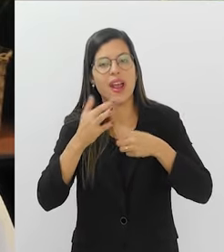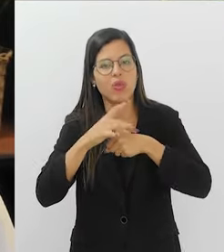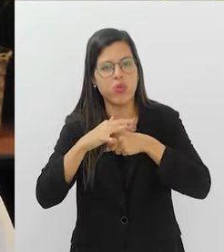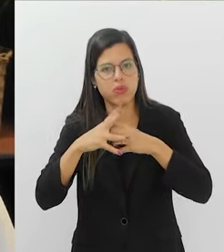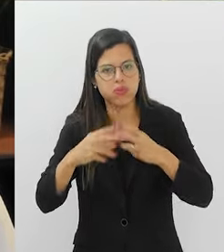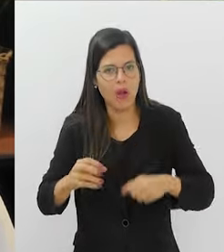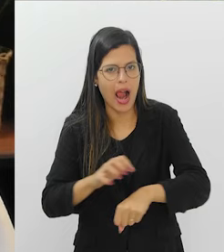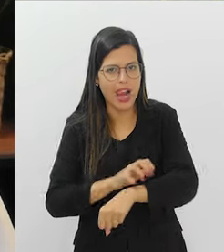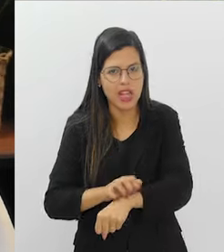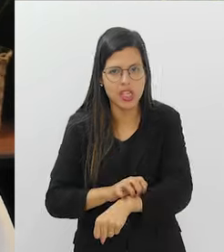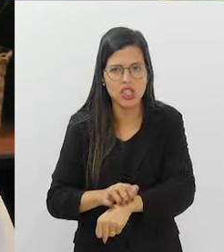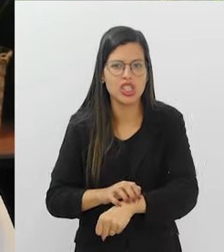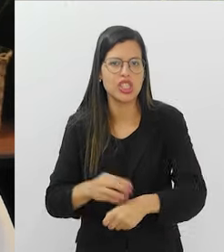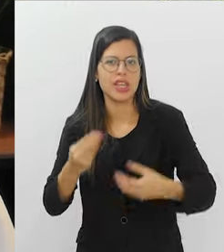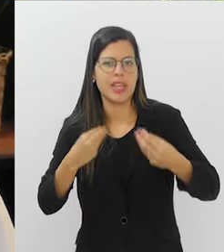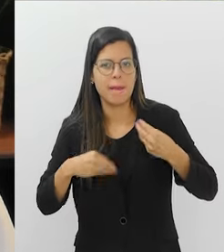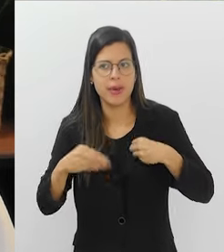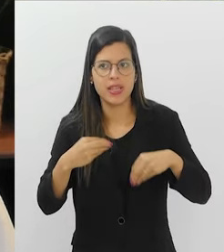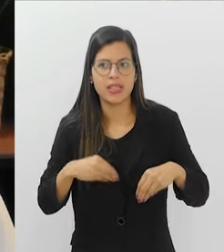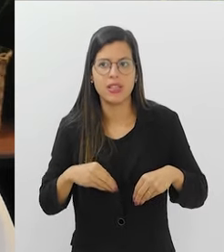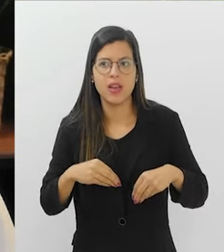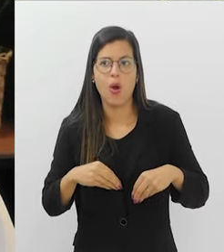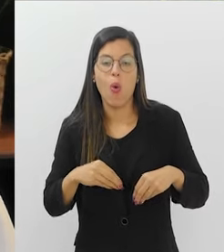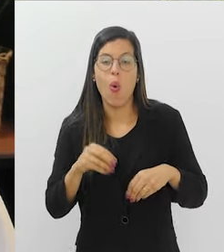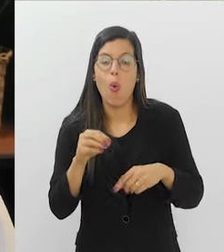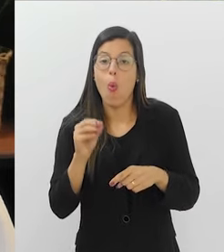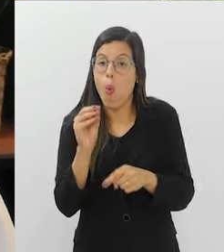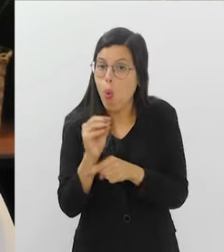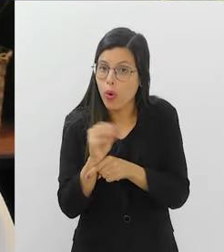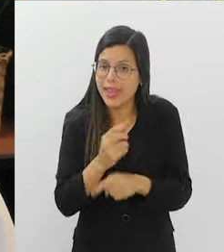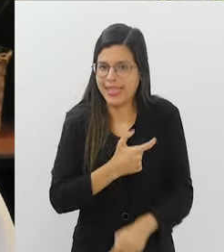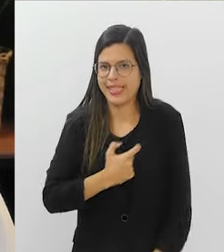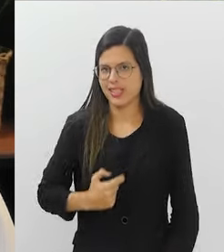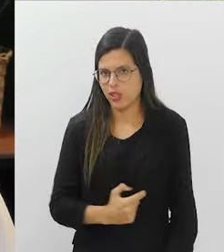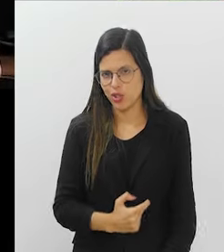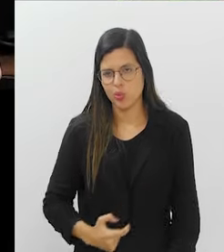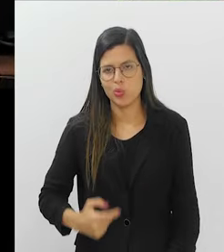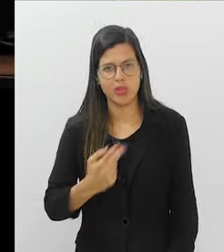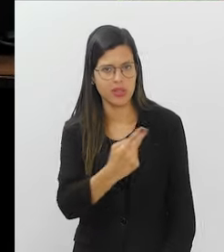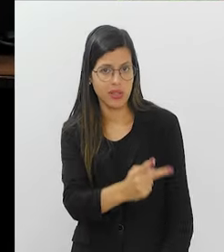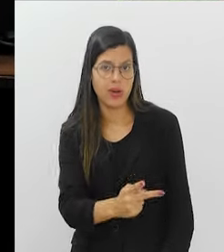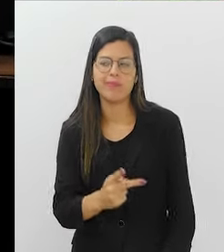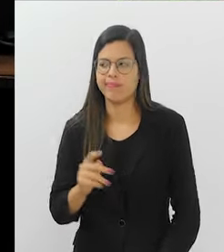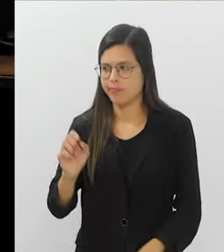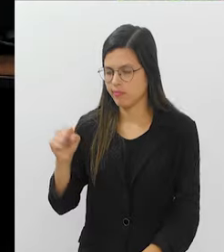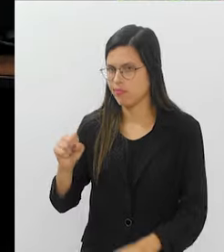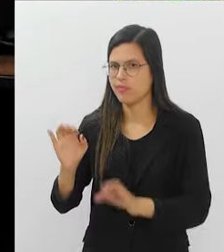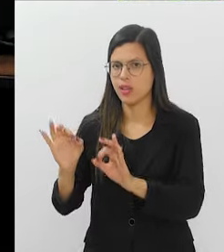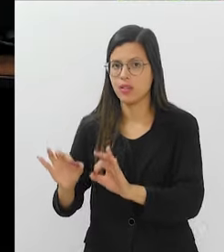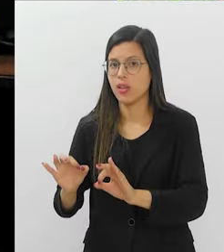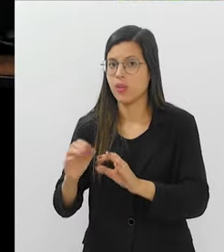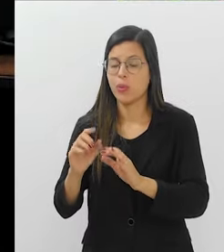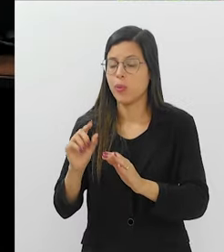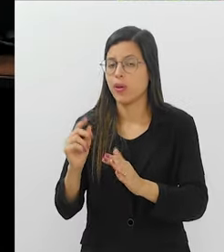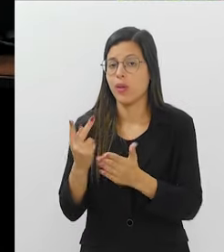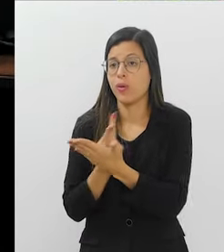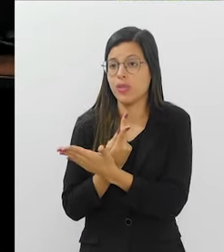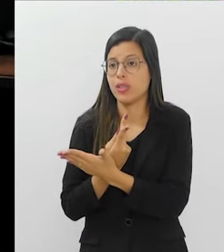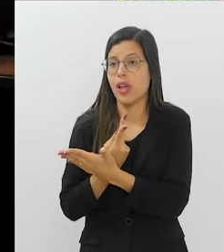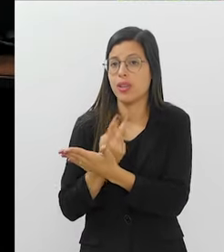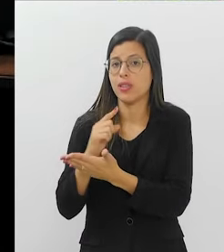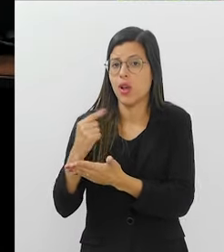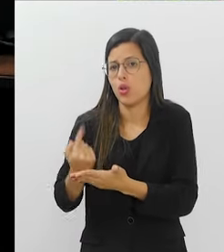quer curar a alergia, quer curar a sua depressão, quer curar... Cuida do seu intestino, é do seu intestino, justamente. Então, o que acontece?